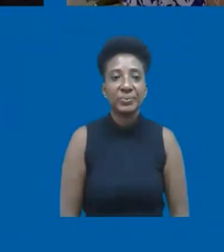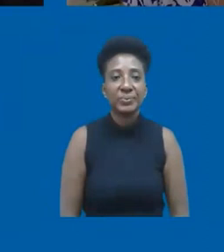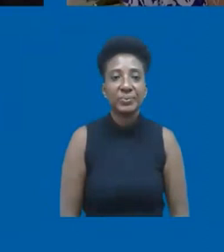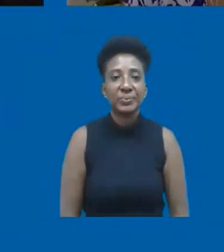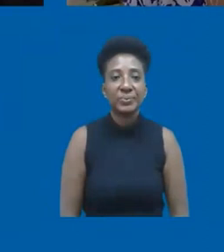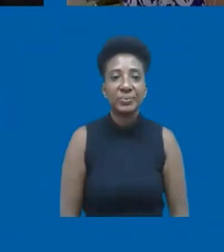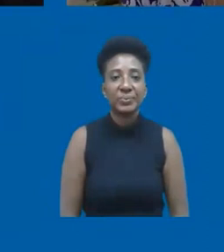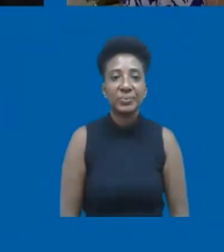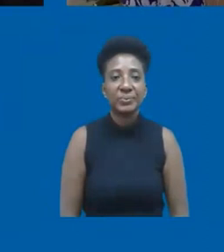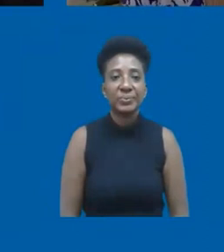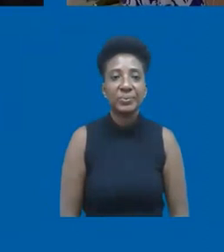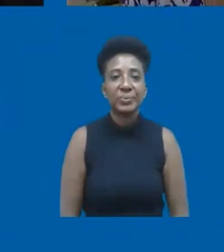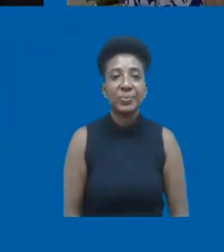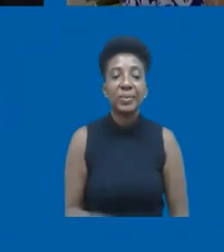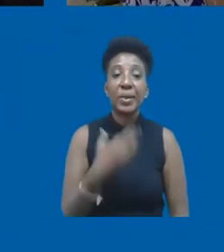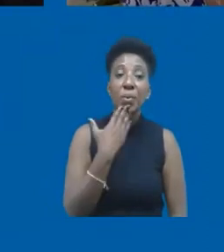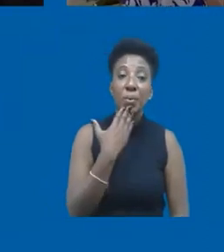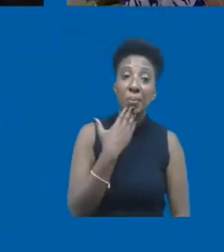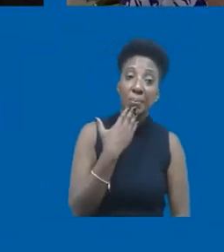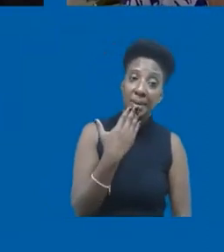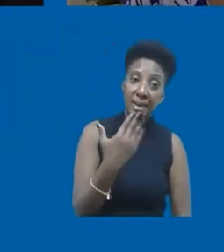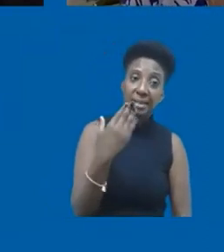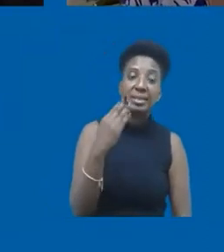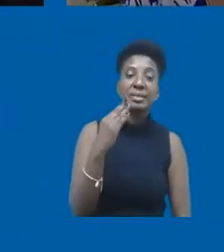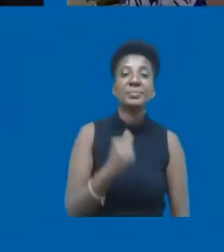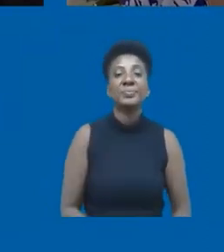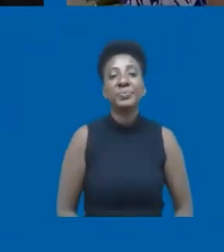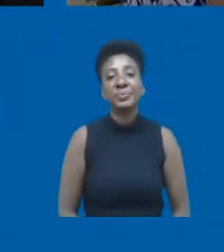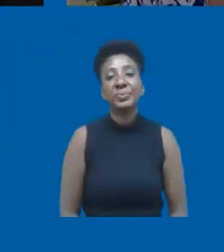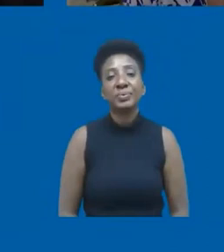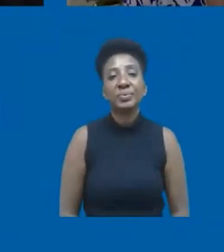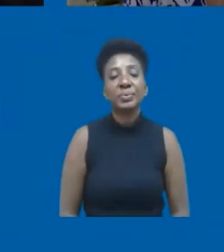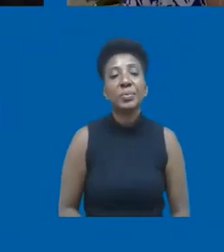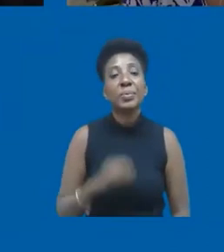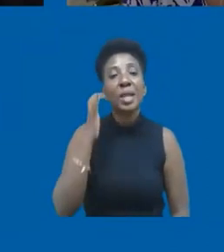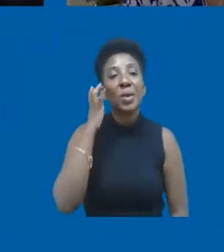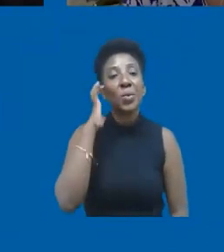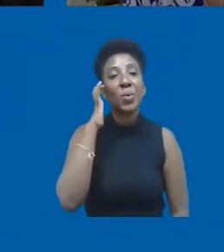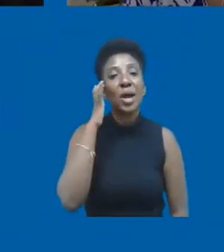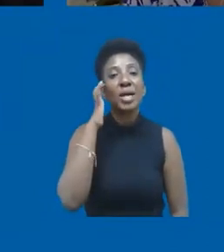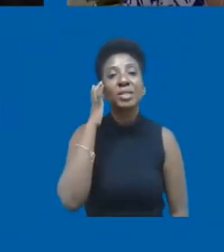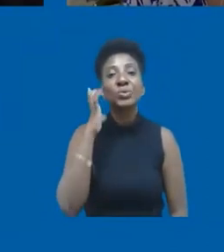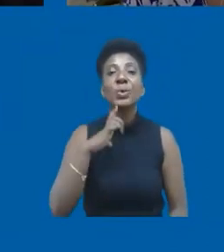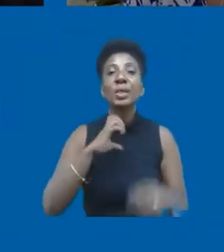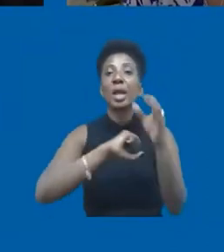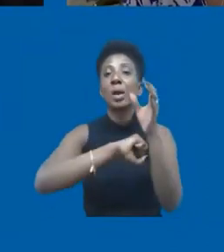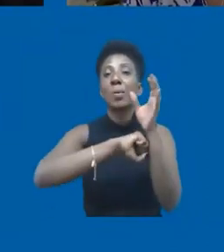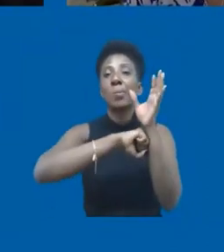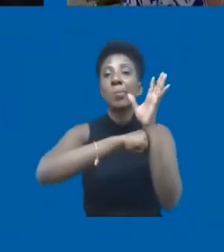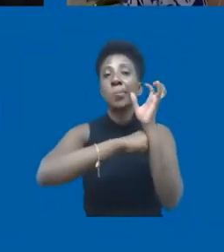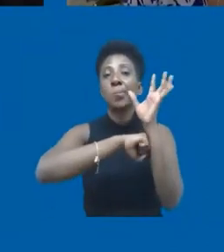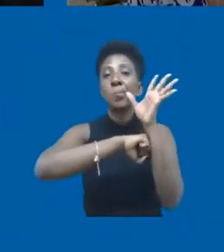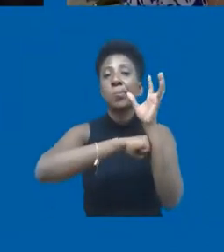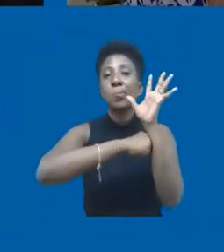Bom, obrigado, Daniel, pela gentileza. Eu acho que alguém está com a áudio aberta. Talvez o Renê... Vou acabar